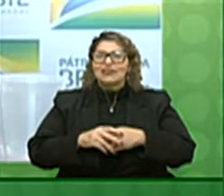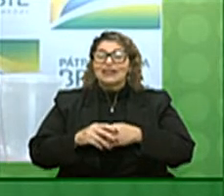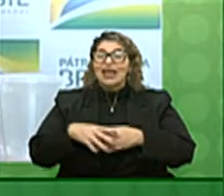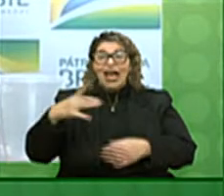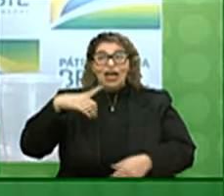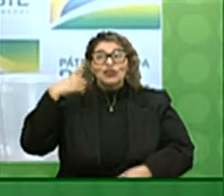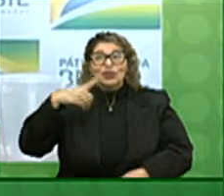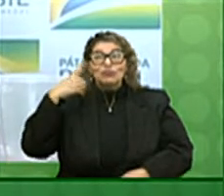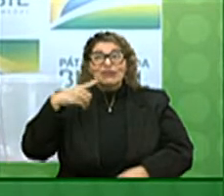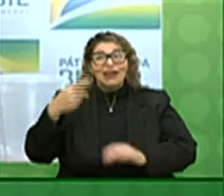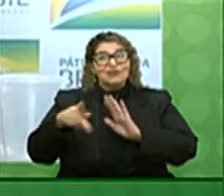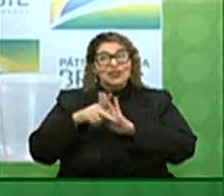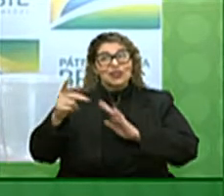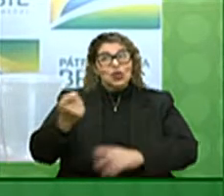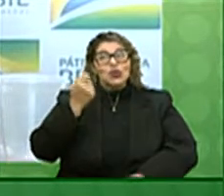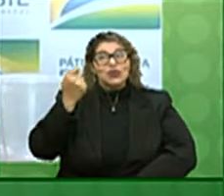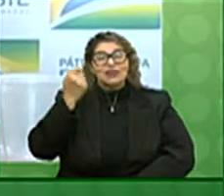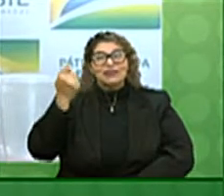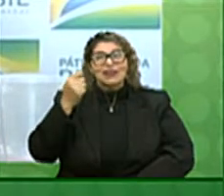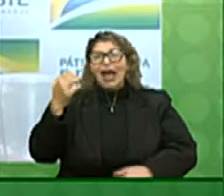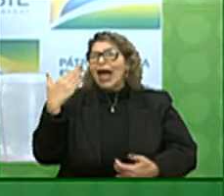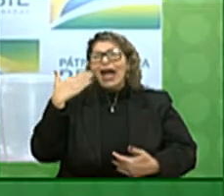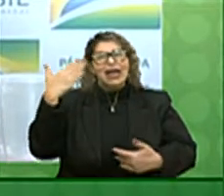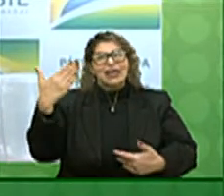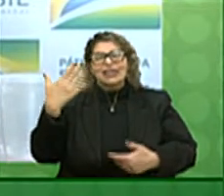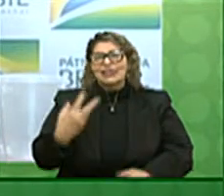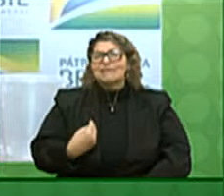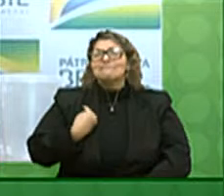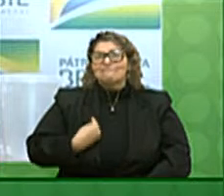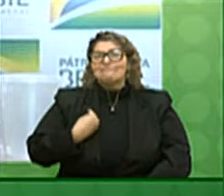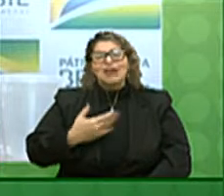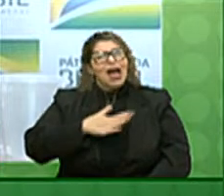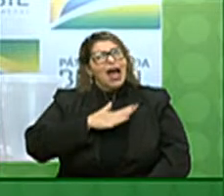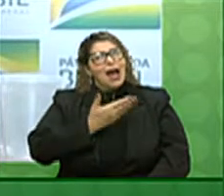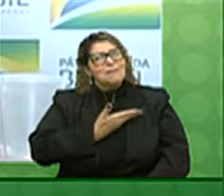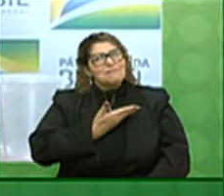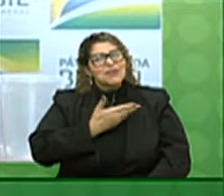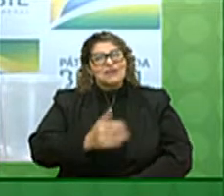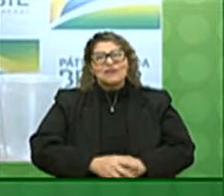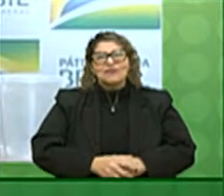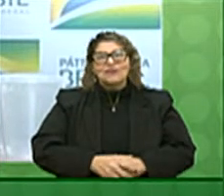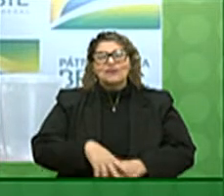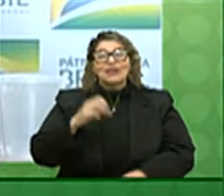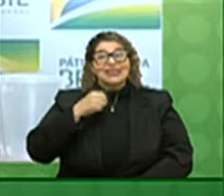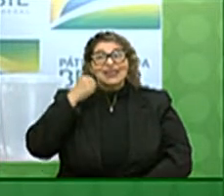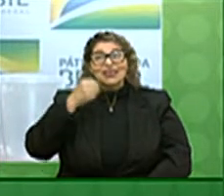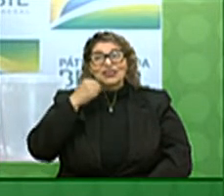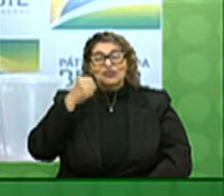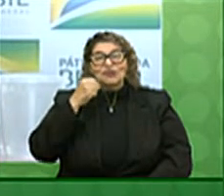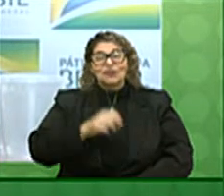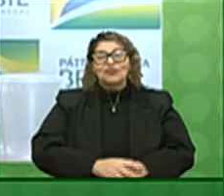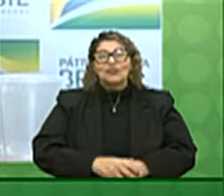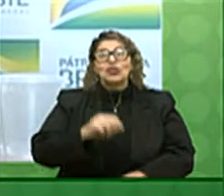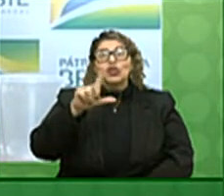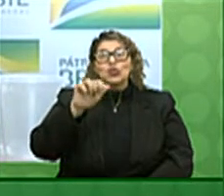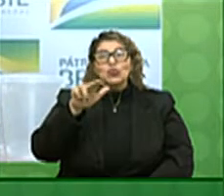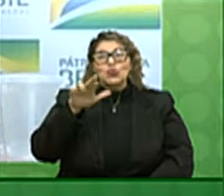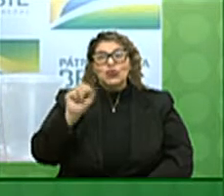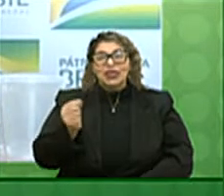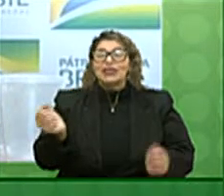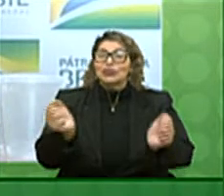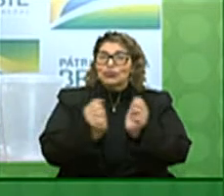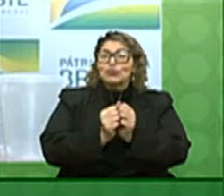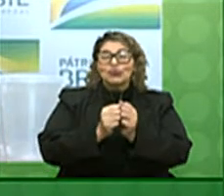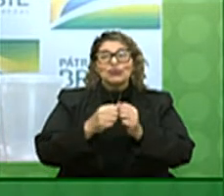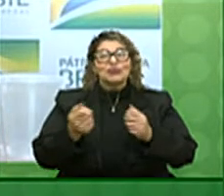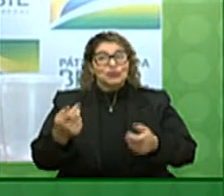parlamentares aí do Rio Grande do Sul agradecer a presença do meu grande amigo aí senador dos carros Heinz meu companheiro de campanha com